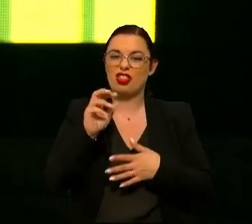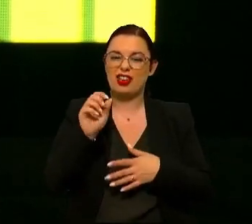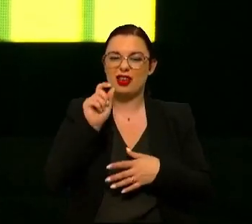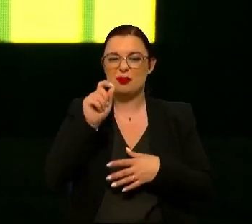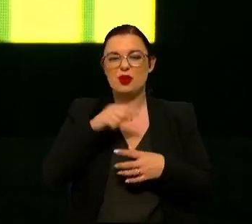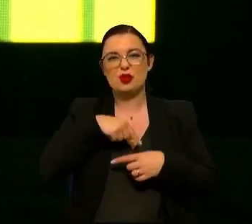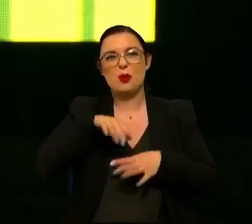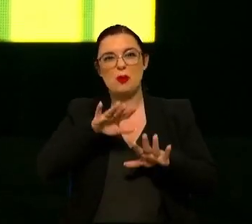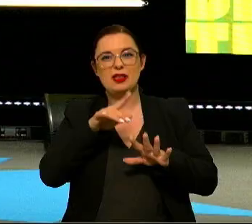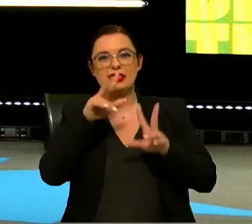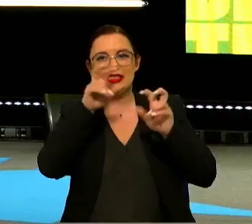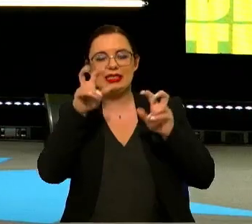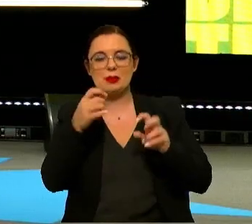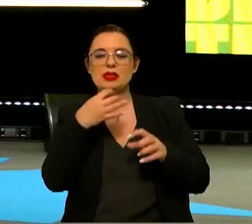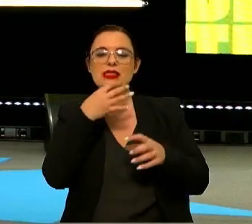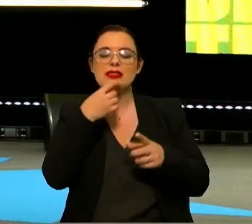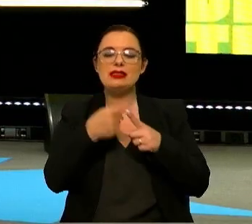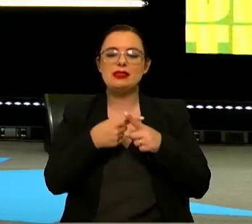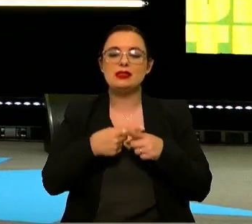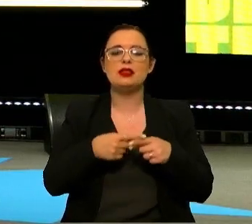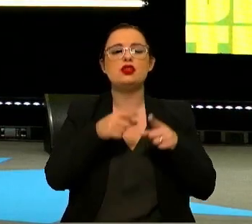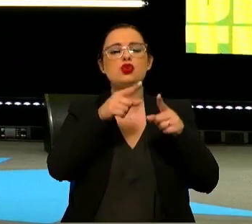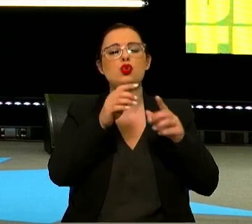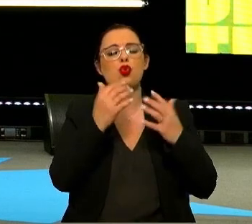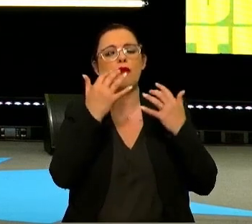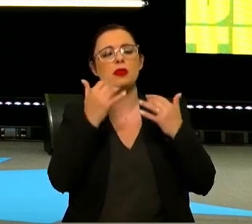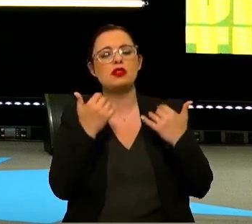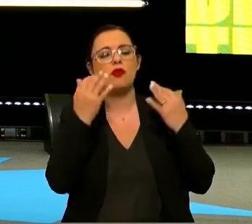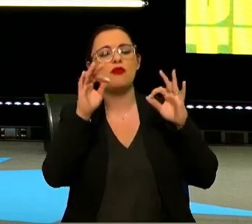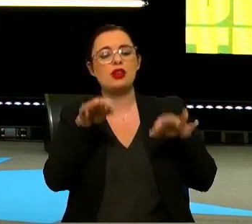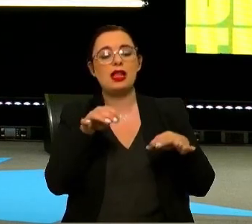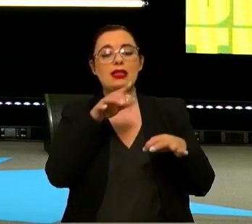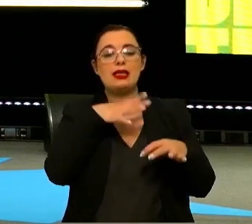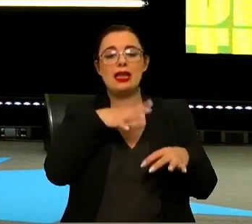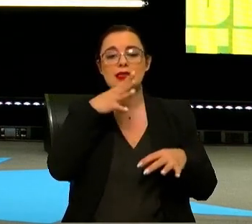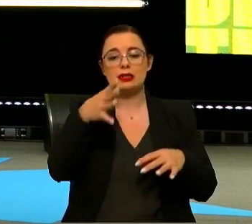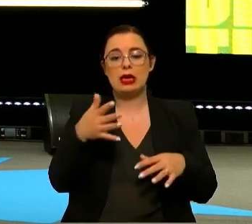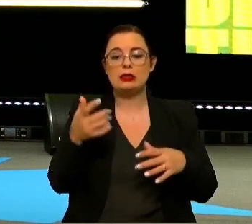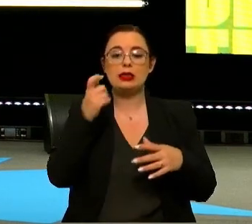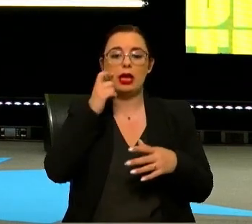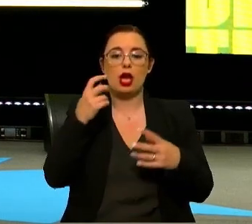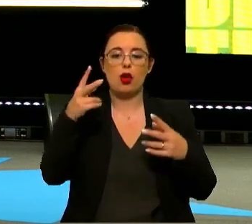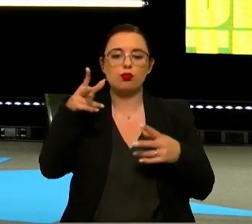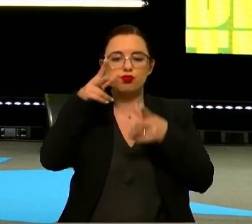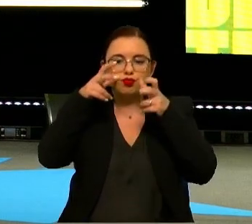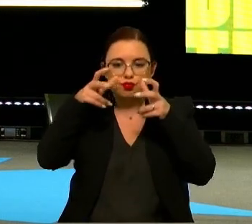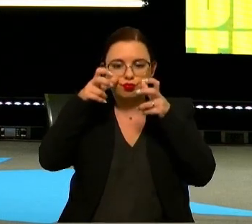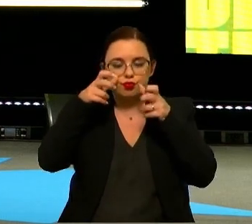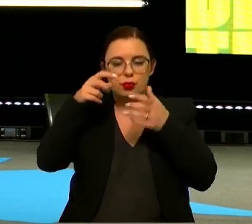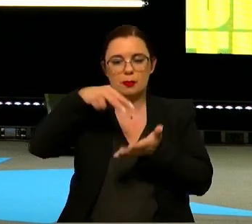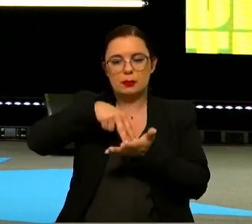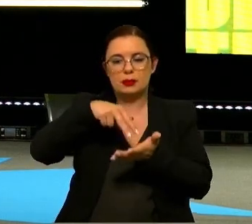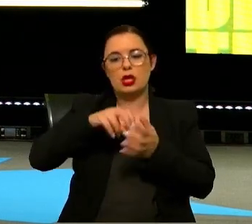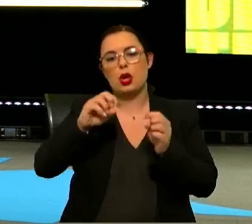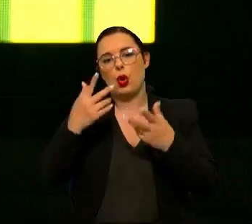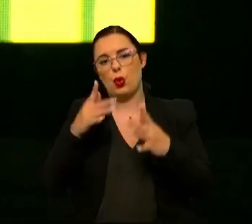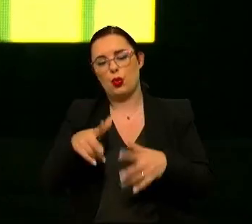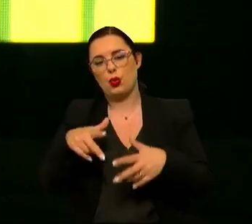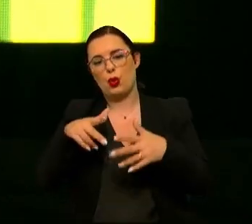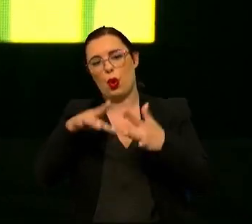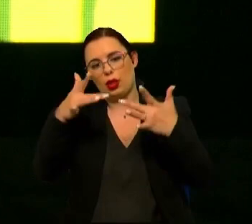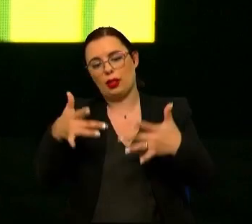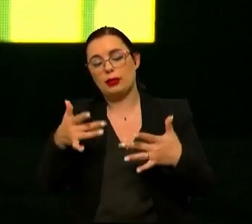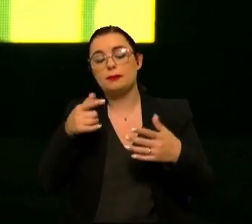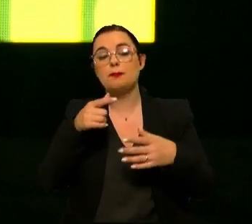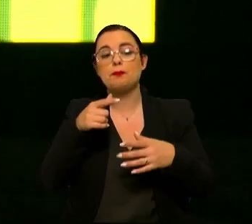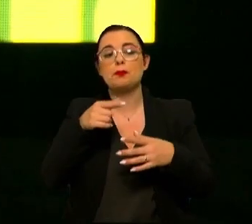falámos de umas temas interessantes que mensagem final é que quer passar a audiência e quem nos ouve presencialmente e online que mensagem quer passar final